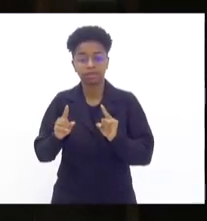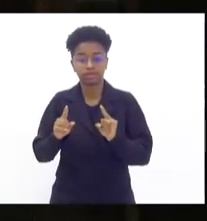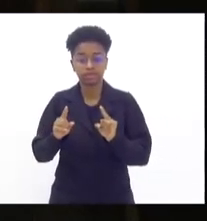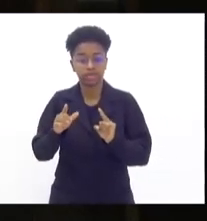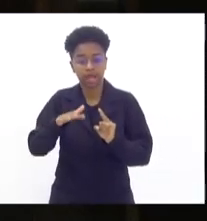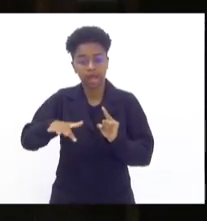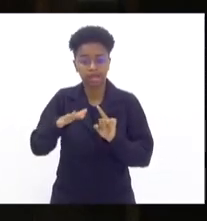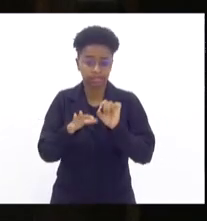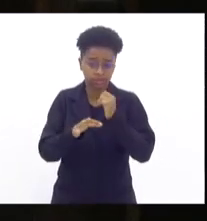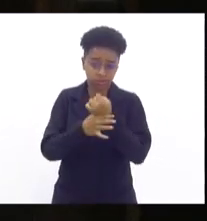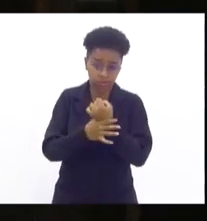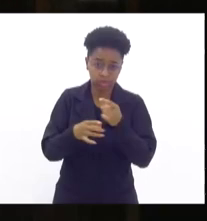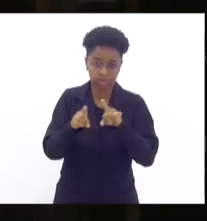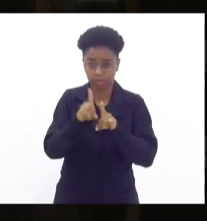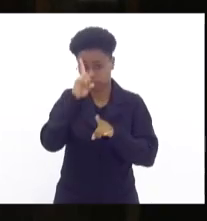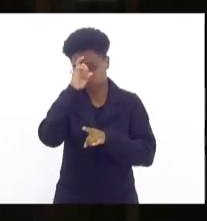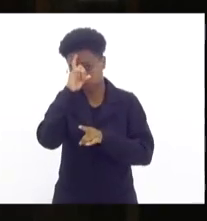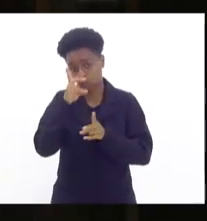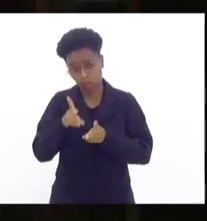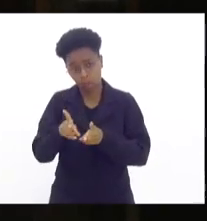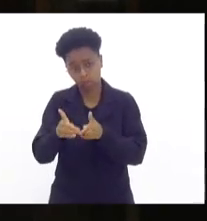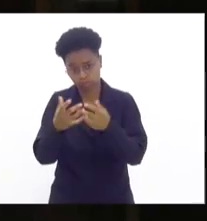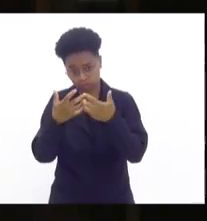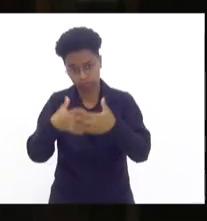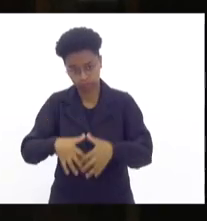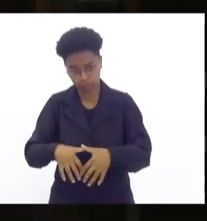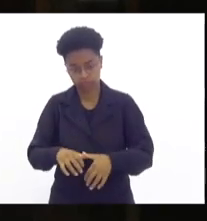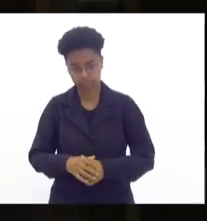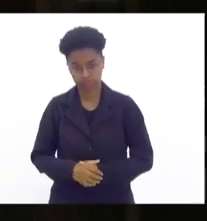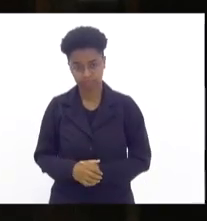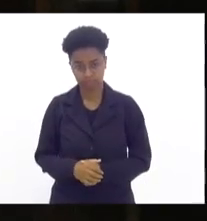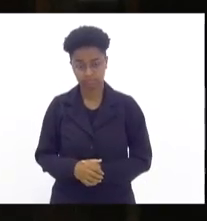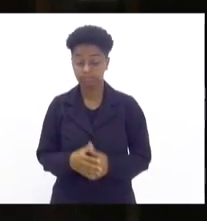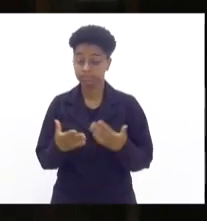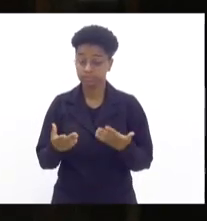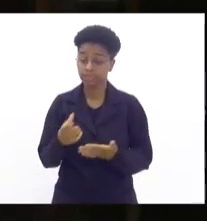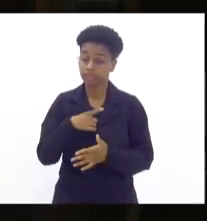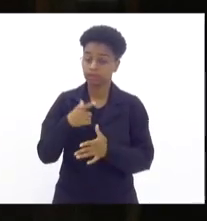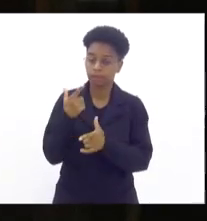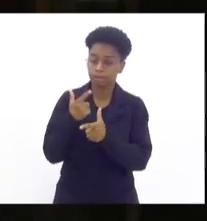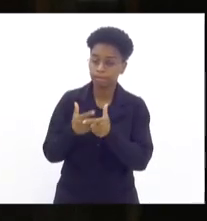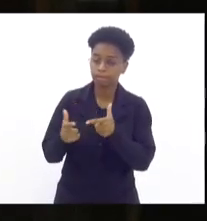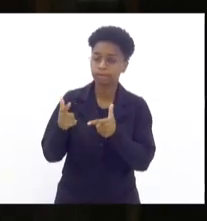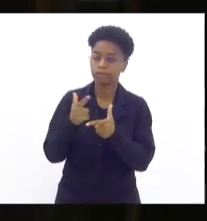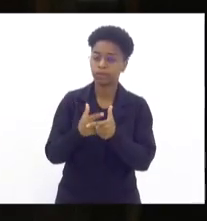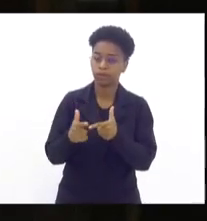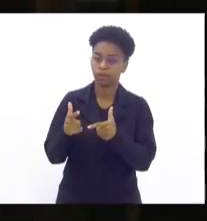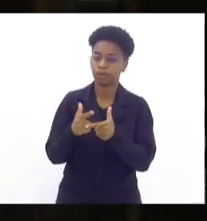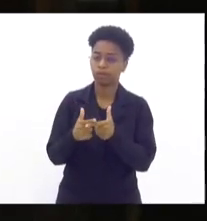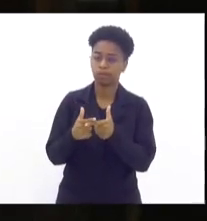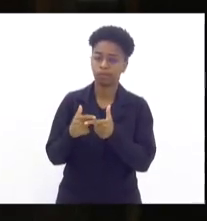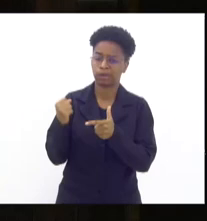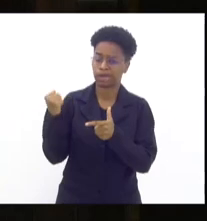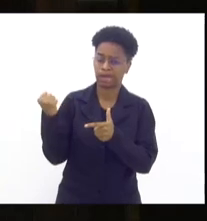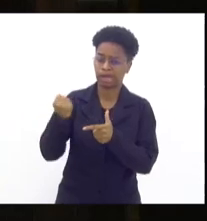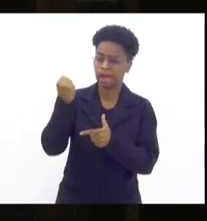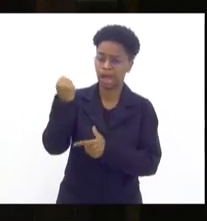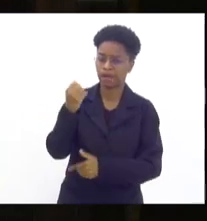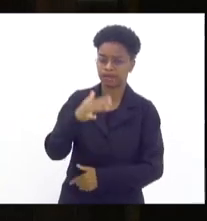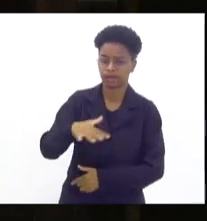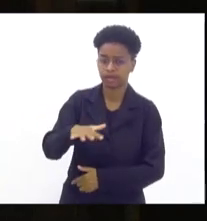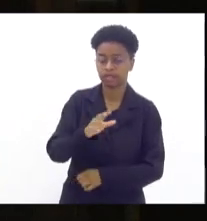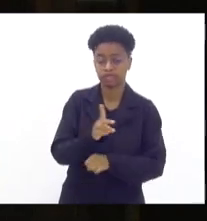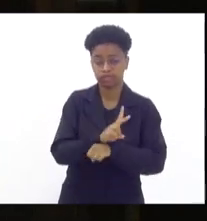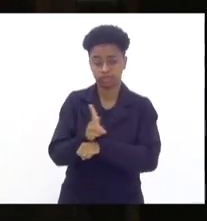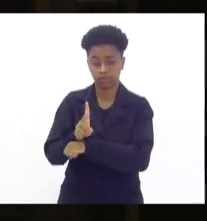hospitais, então, a gente teve um problema muito crônico nesse nível de segurança pública. Foi criada